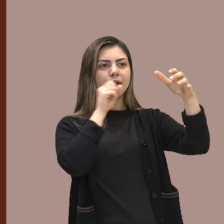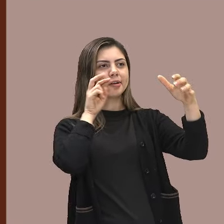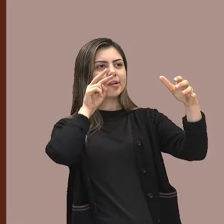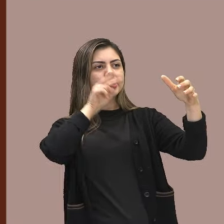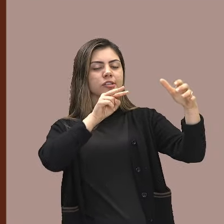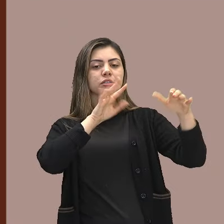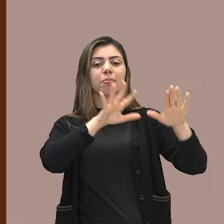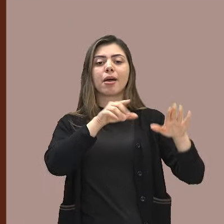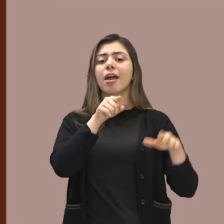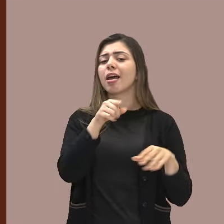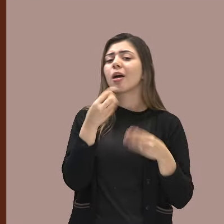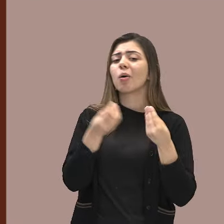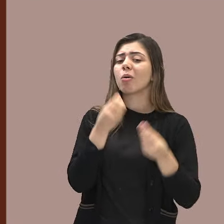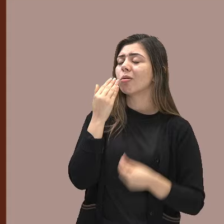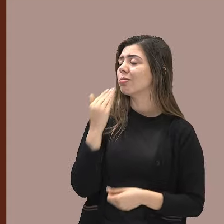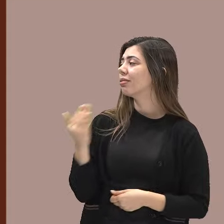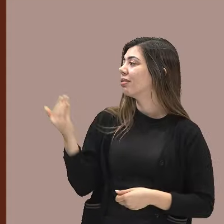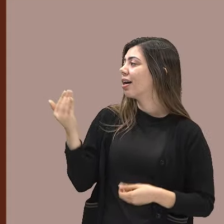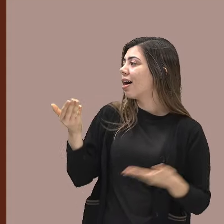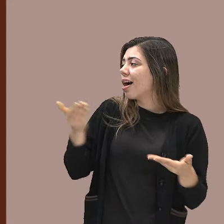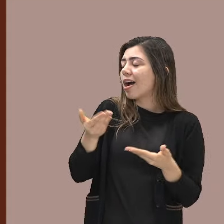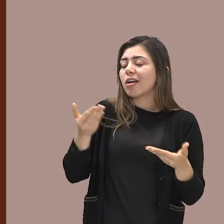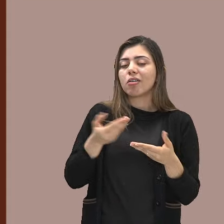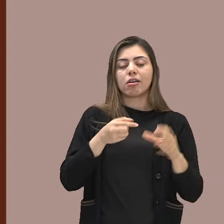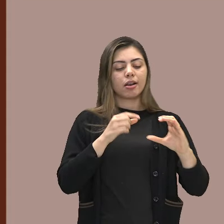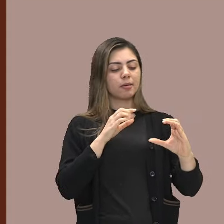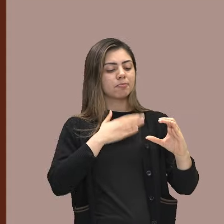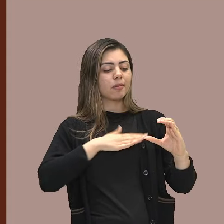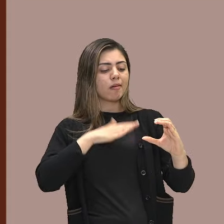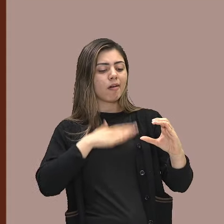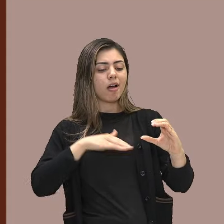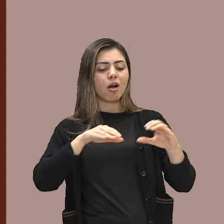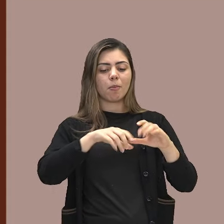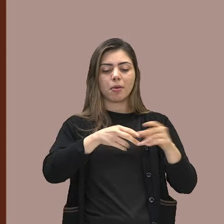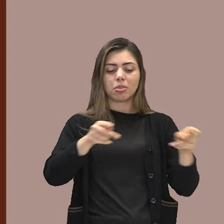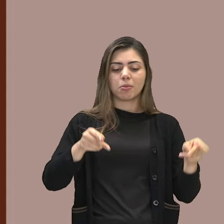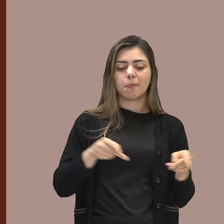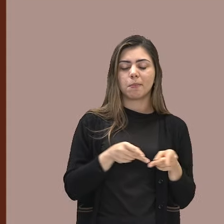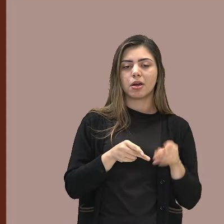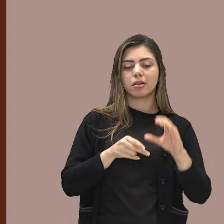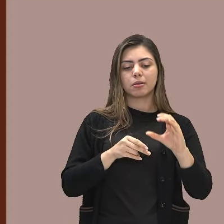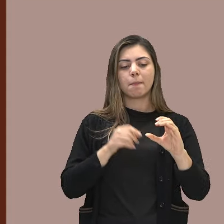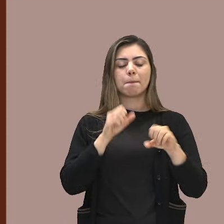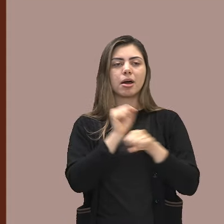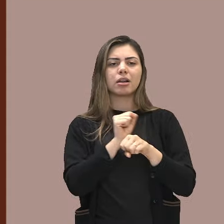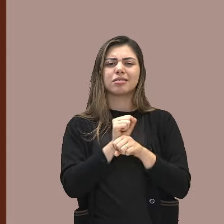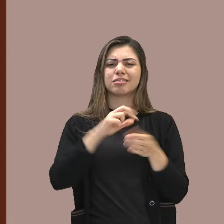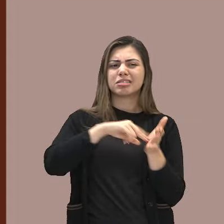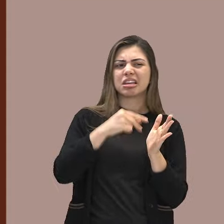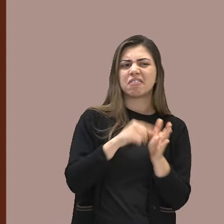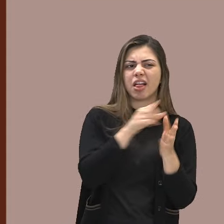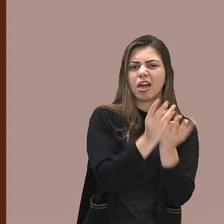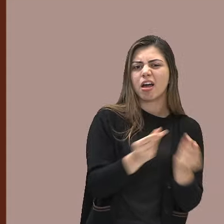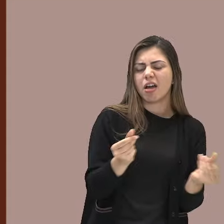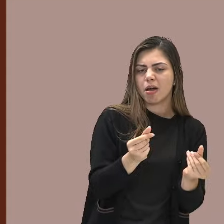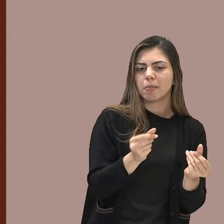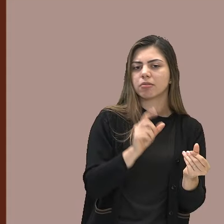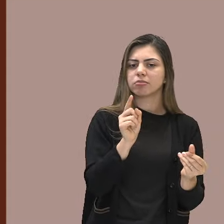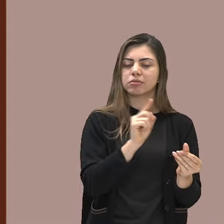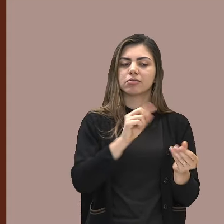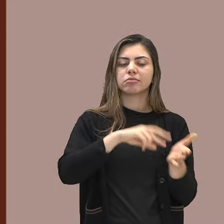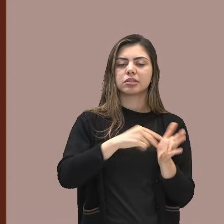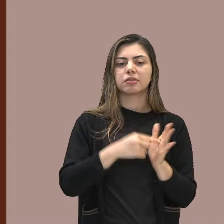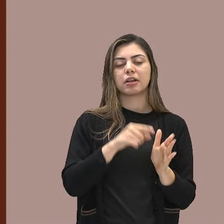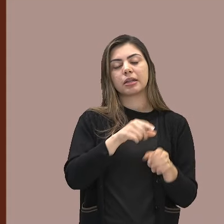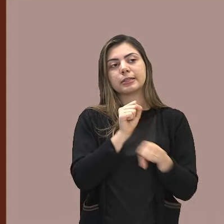Ali está, tranquila na porcelana, mas a sua inércia não indica morte. Antes, submissão,